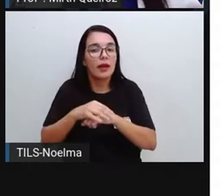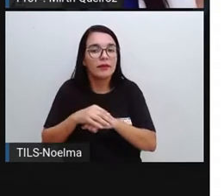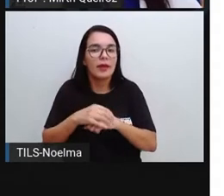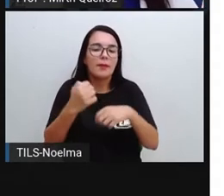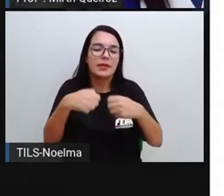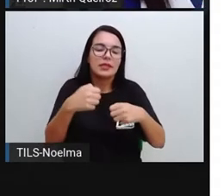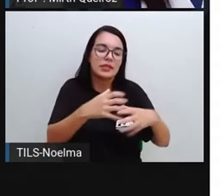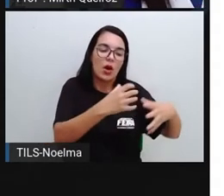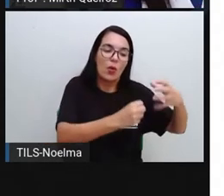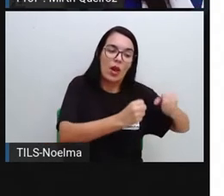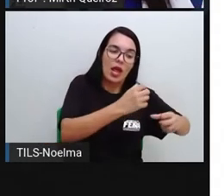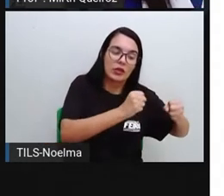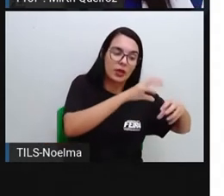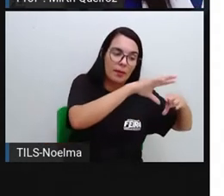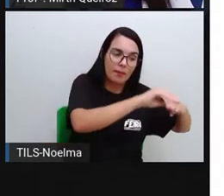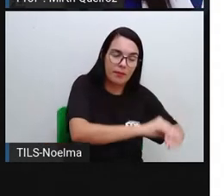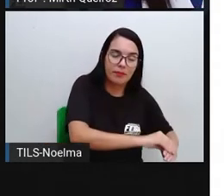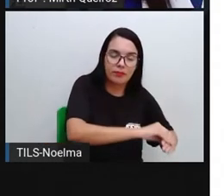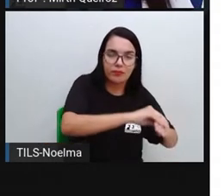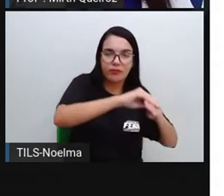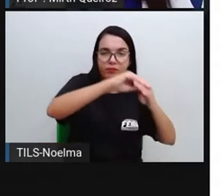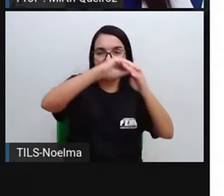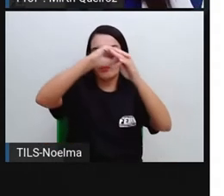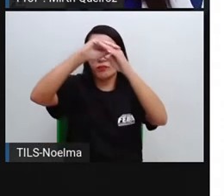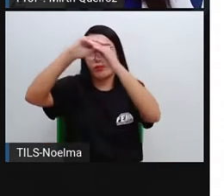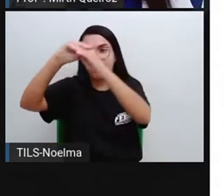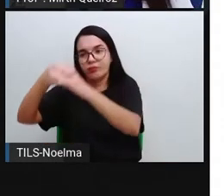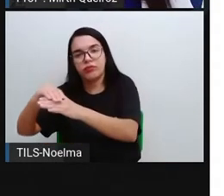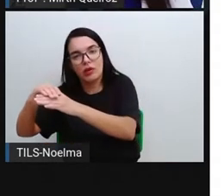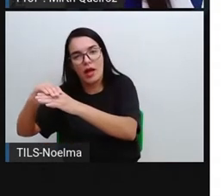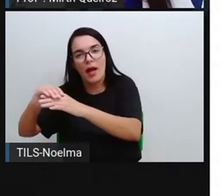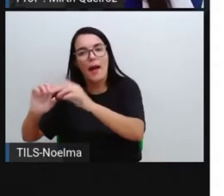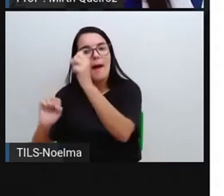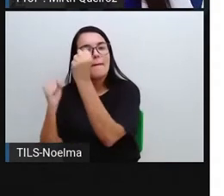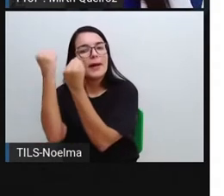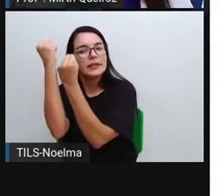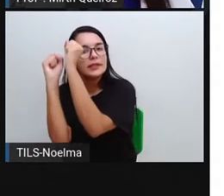A gente vai precisar do leite lá, que é produzido através da agropecuária, né?